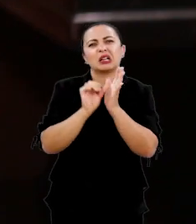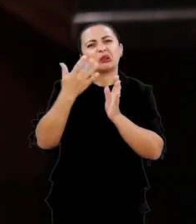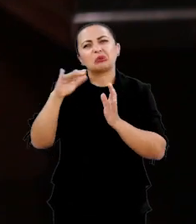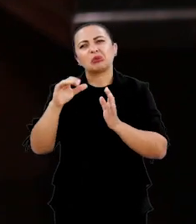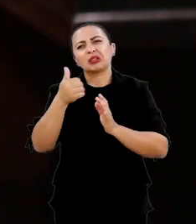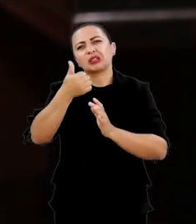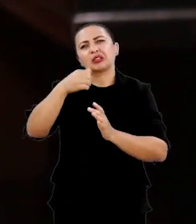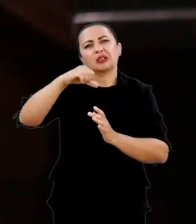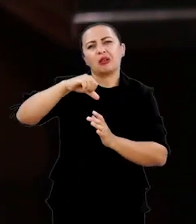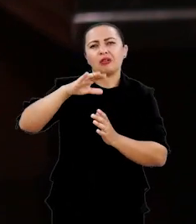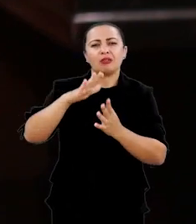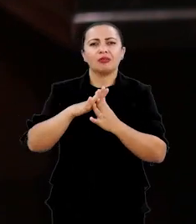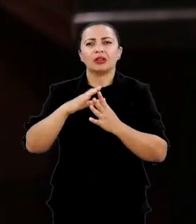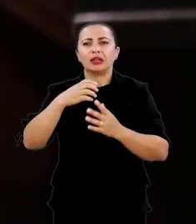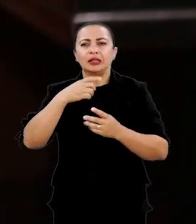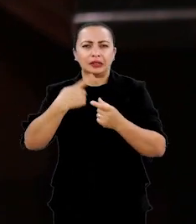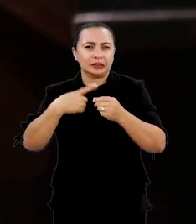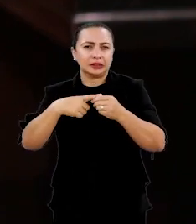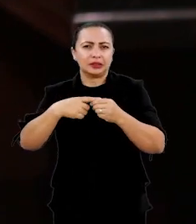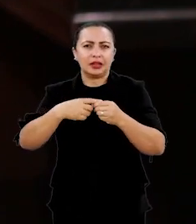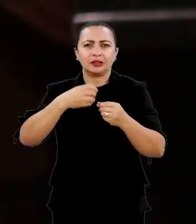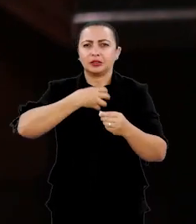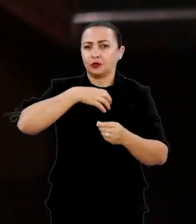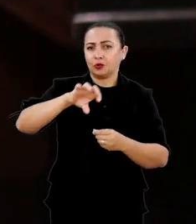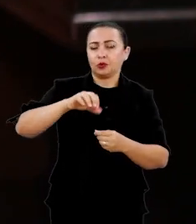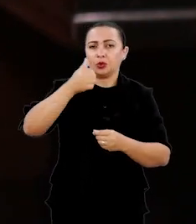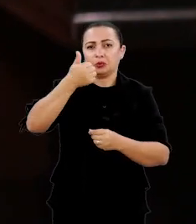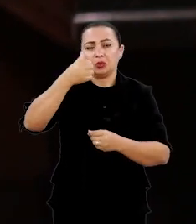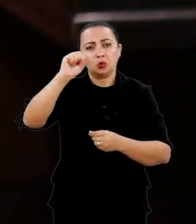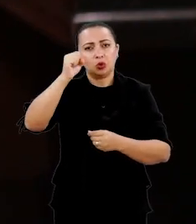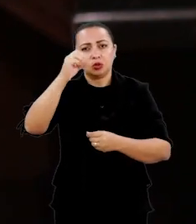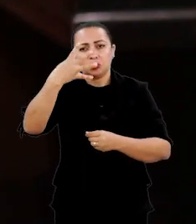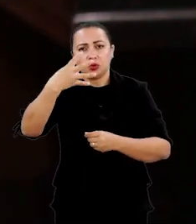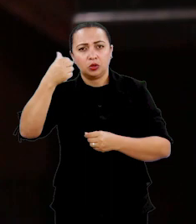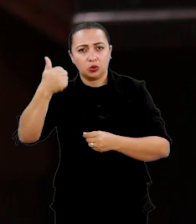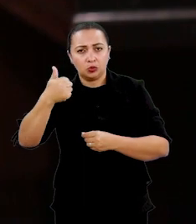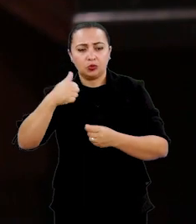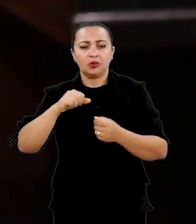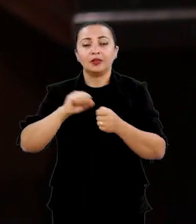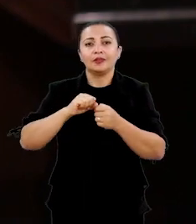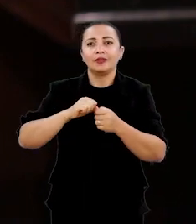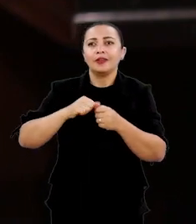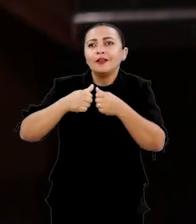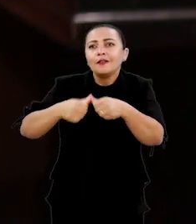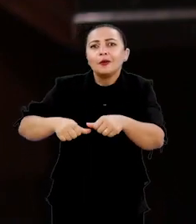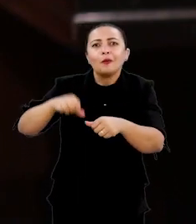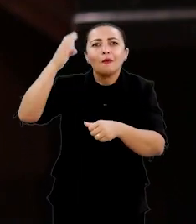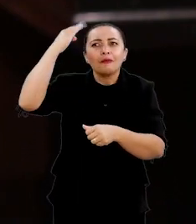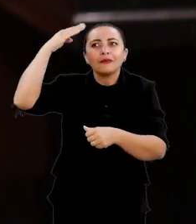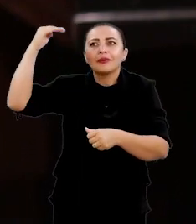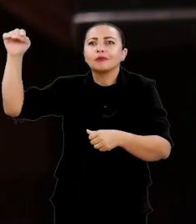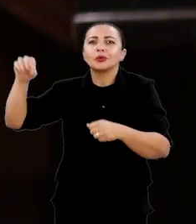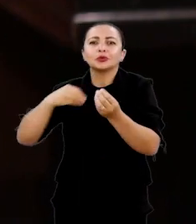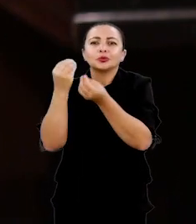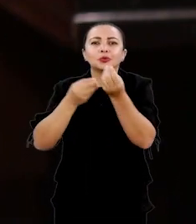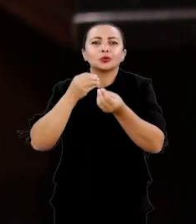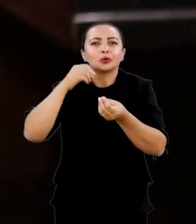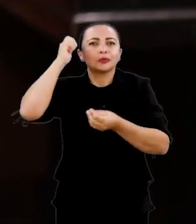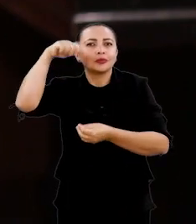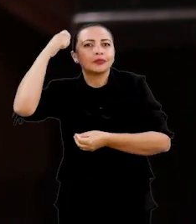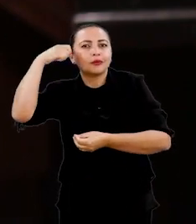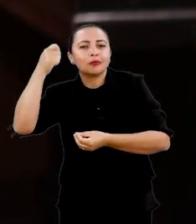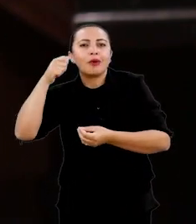metade do século XIX. Ele nasce em Salvador em 1841 e fez sucesso enquanto